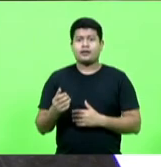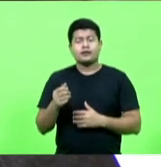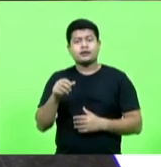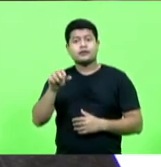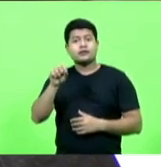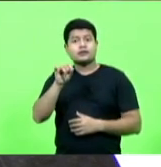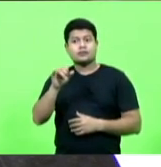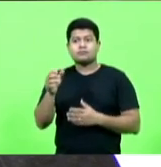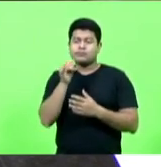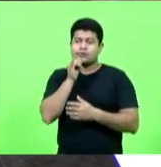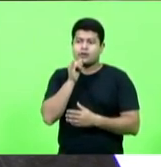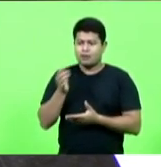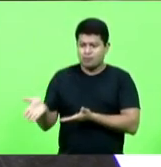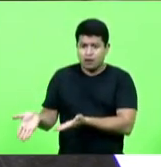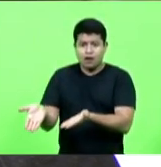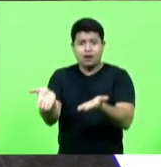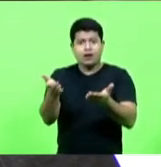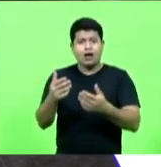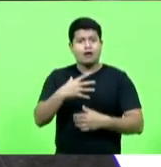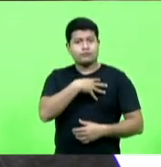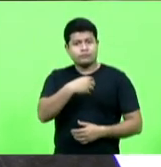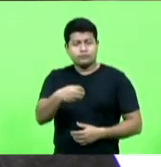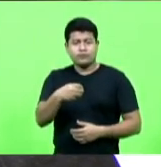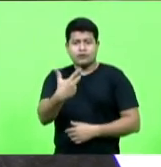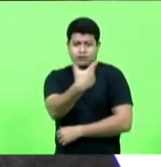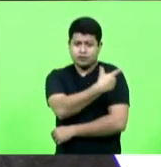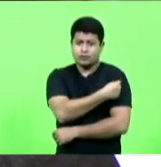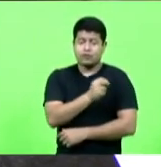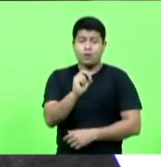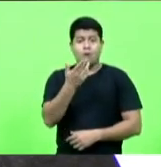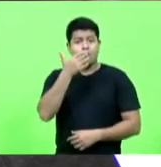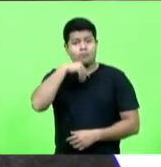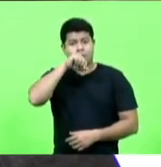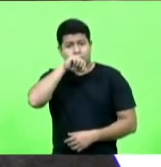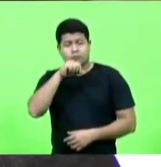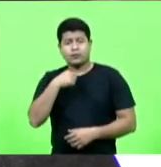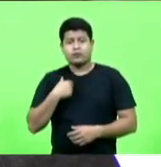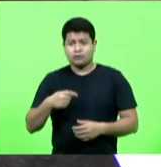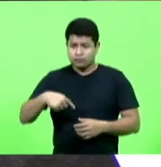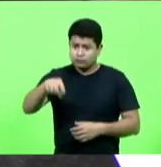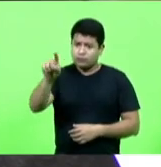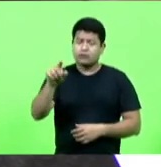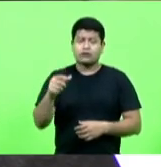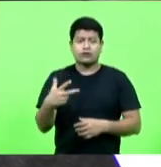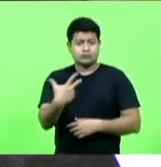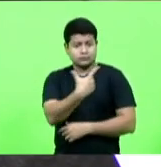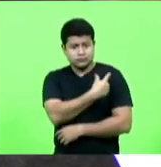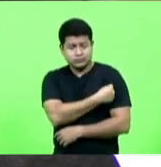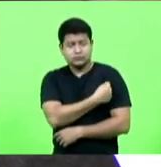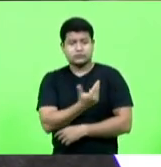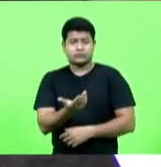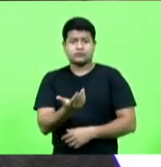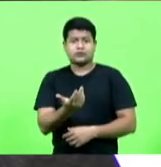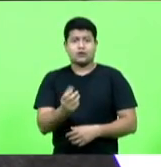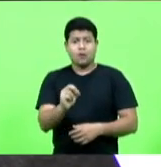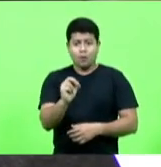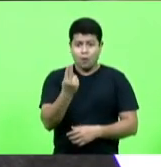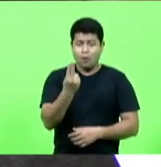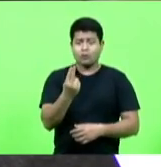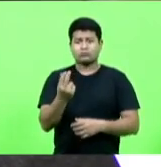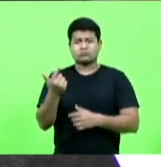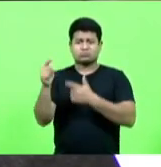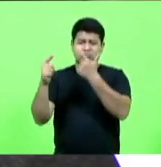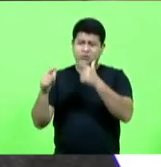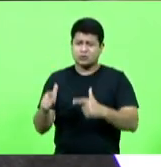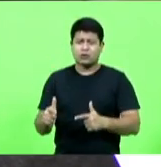leve seu filho para vacinar, leve sua mamãe para vacinar, ou vá você mesmo tomar vacina, ou tem alguma outra